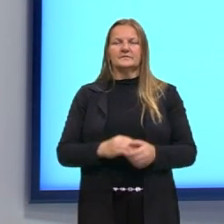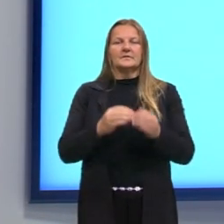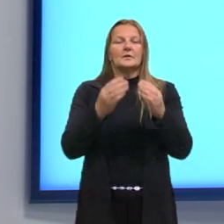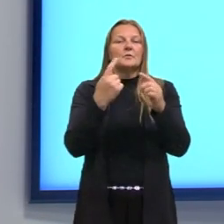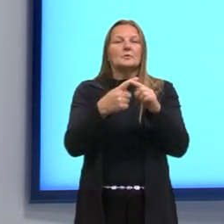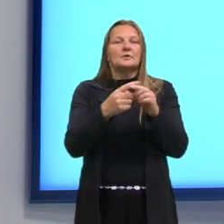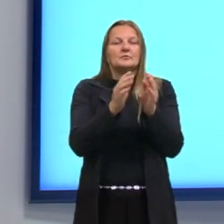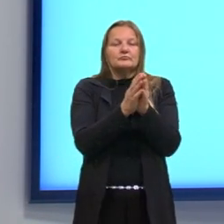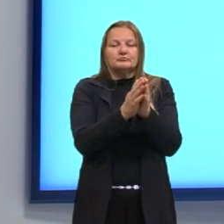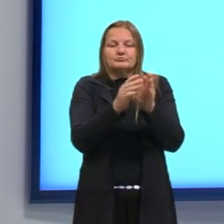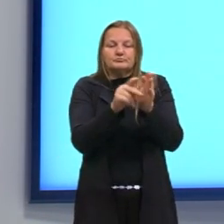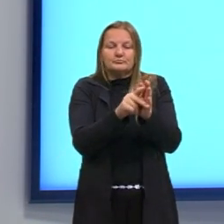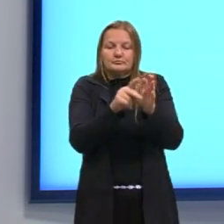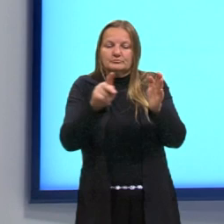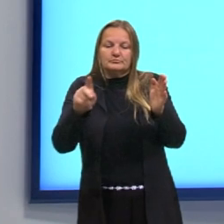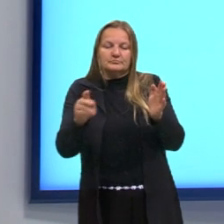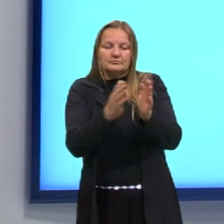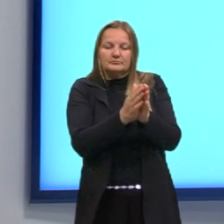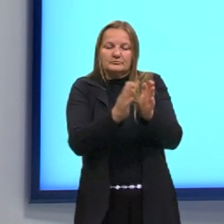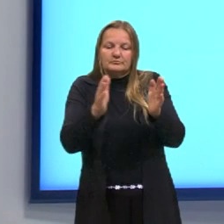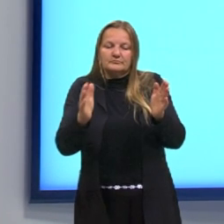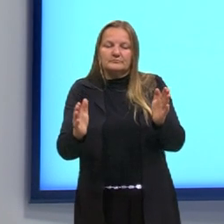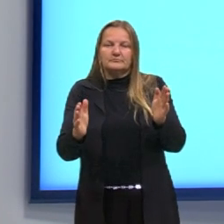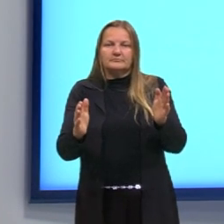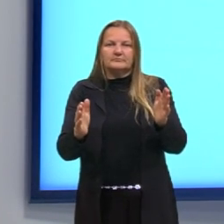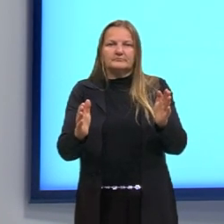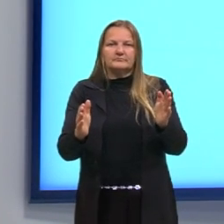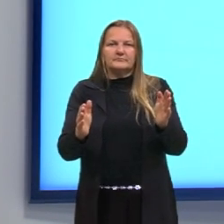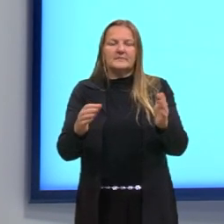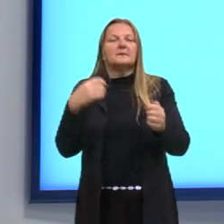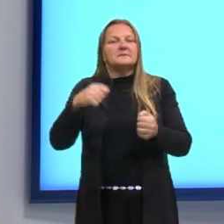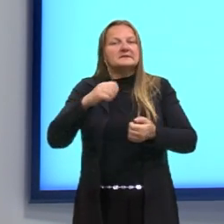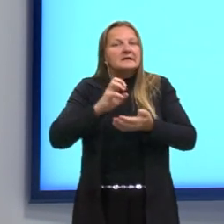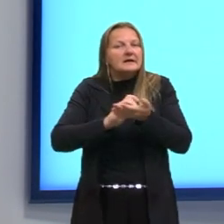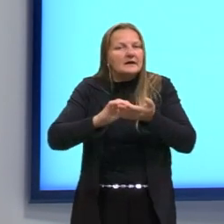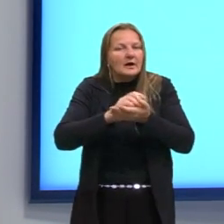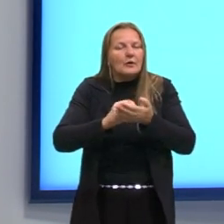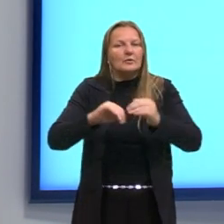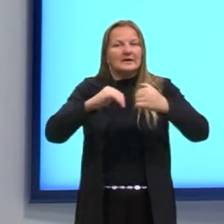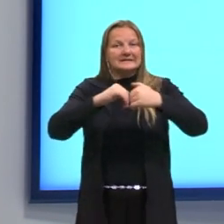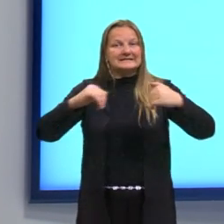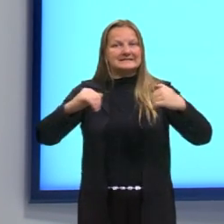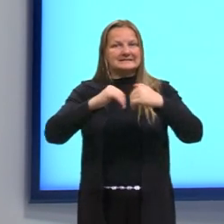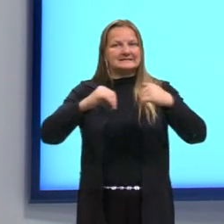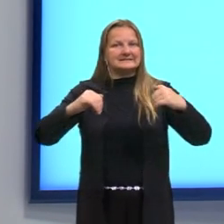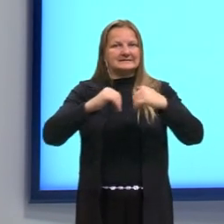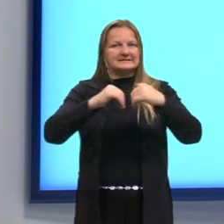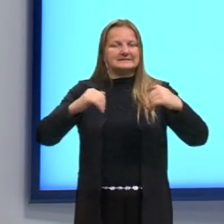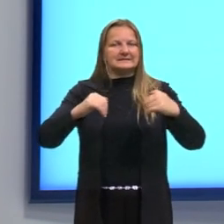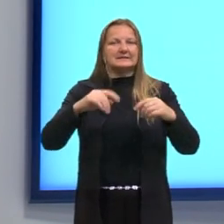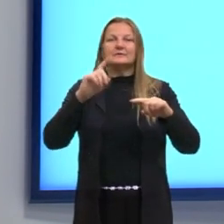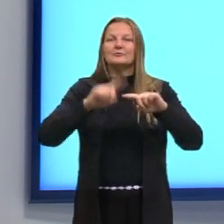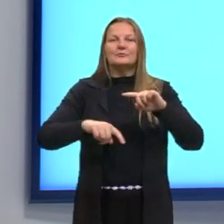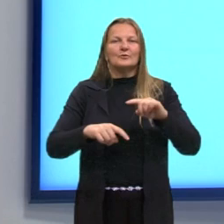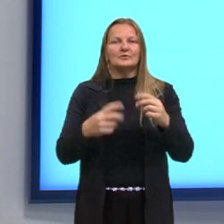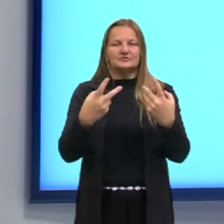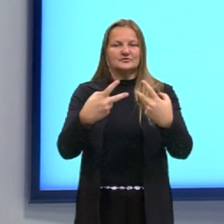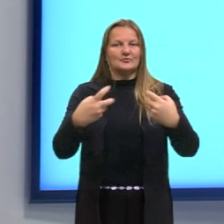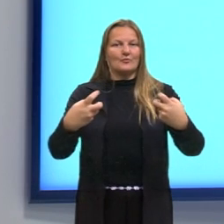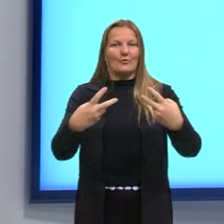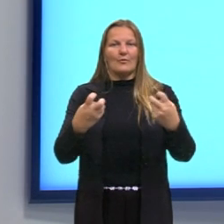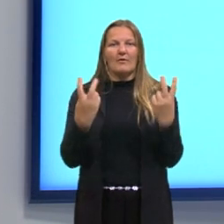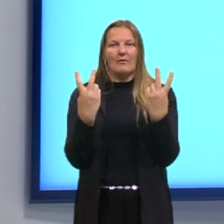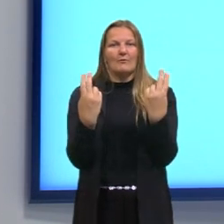já faz parte de um intervalo, mas aí nós vamos calcular de uma forma separada. Não trata-se de uma igualdade,